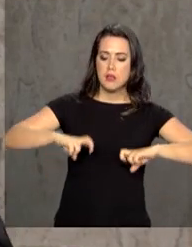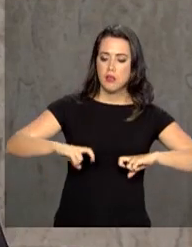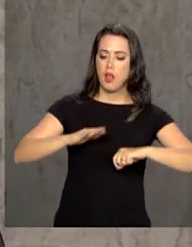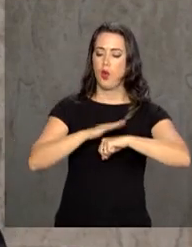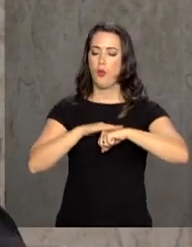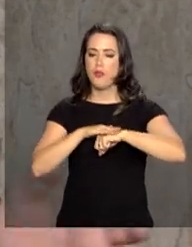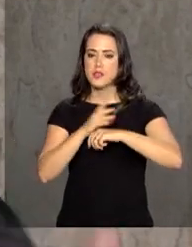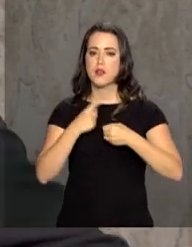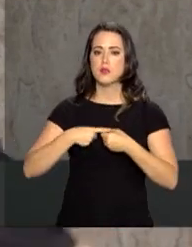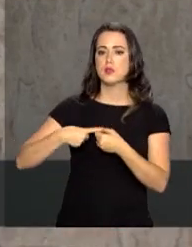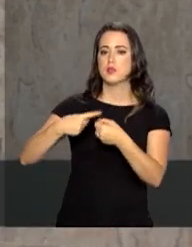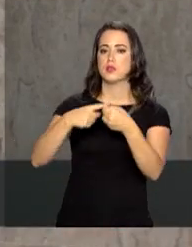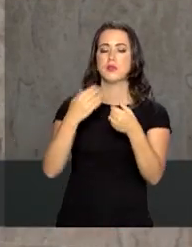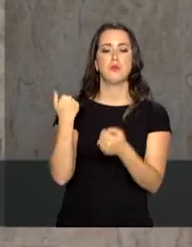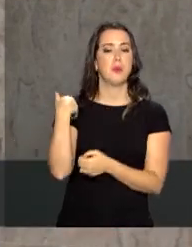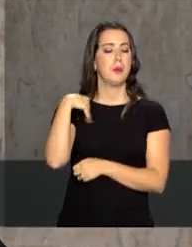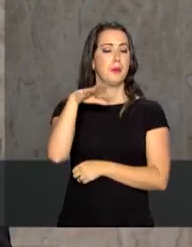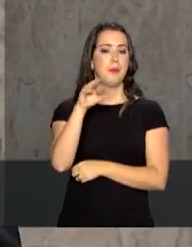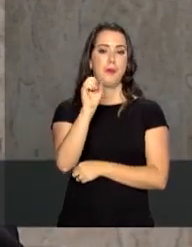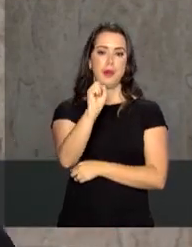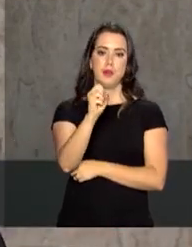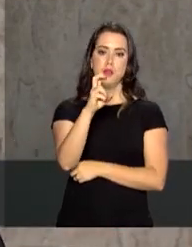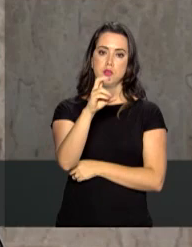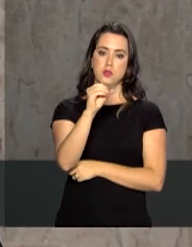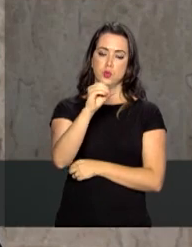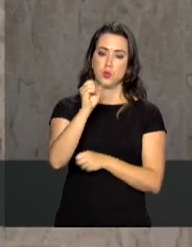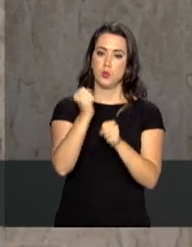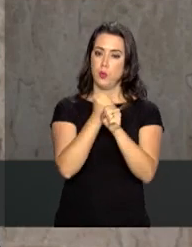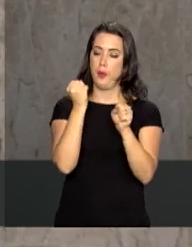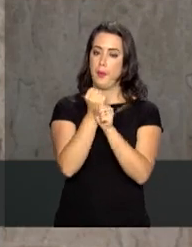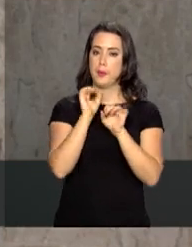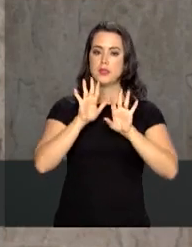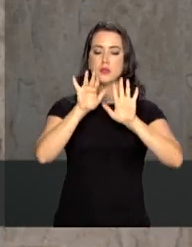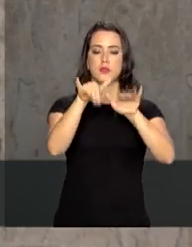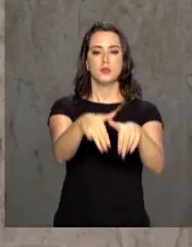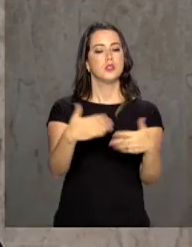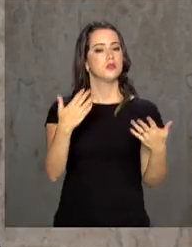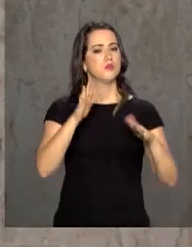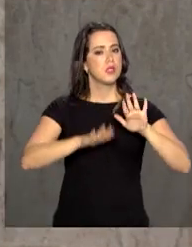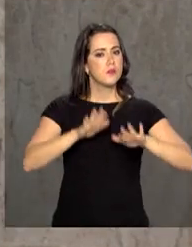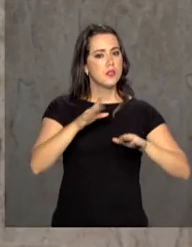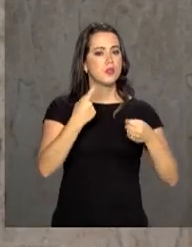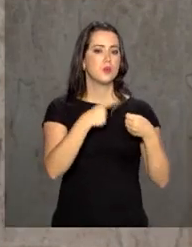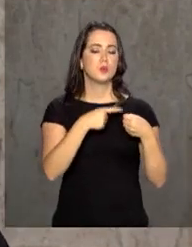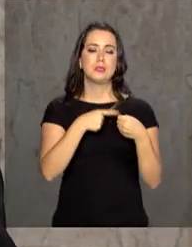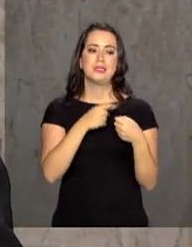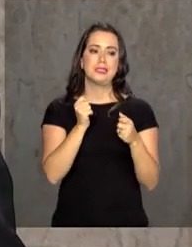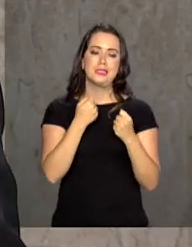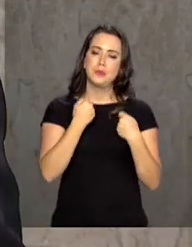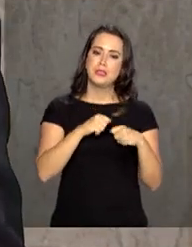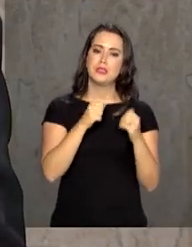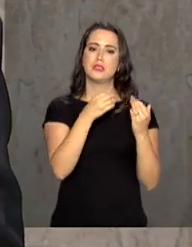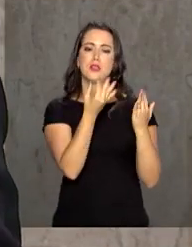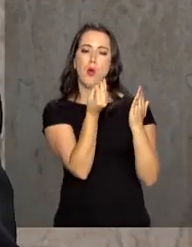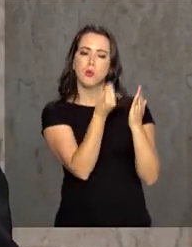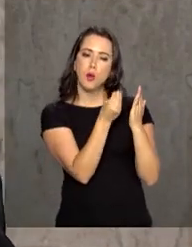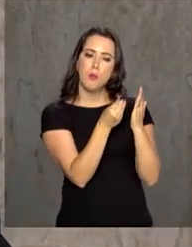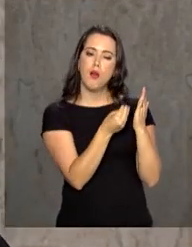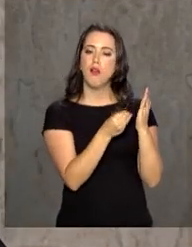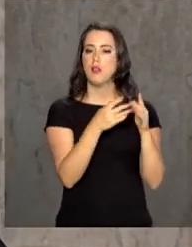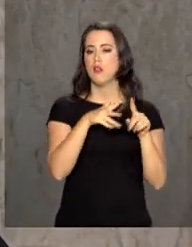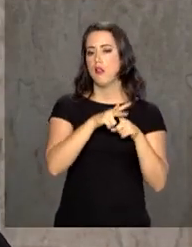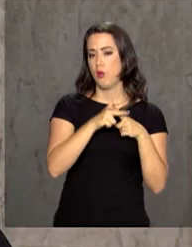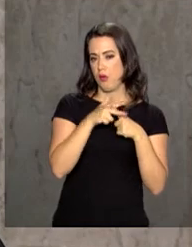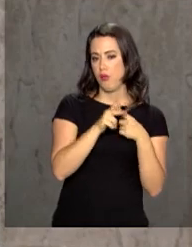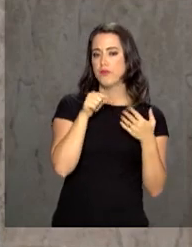e ter mais de 850 obras concluídas. Muitos municípios não terminaram este processo de revisão com o